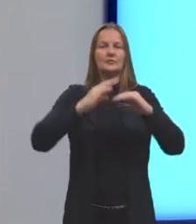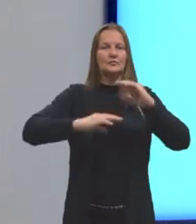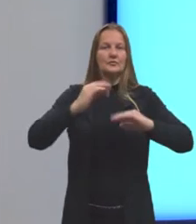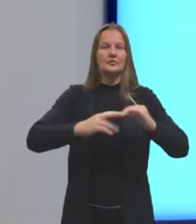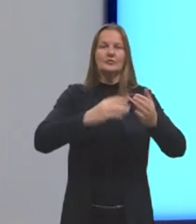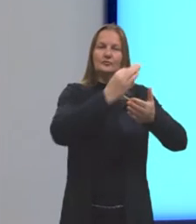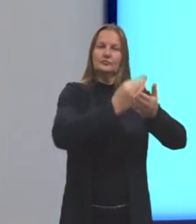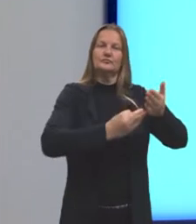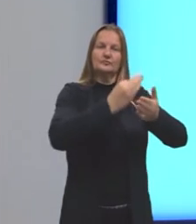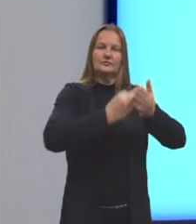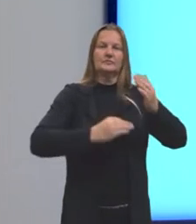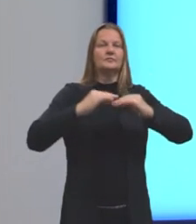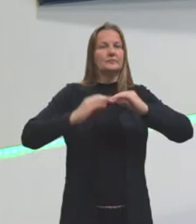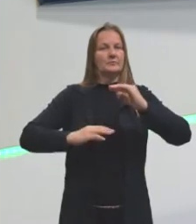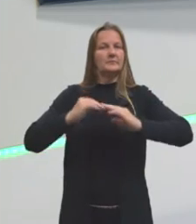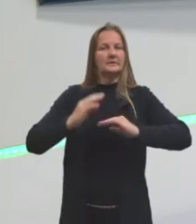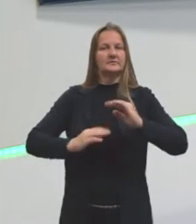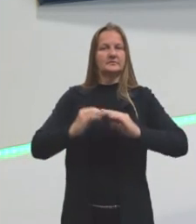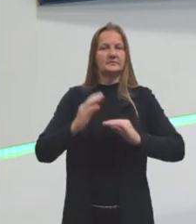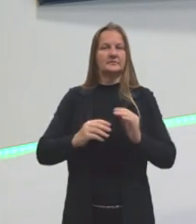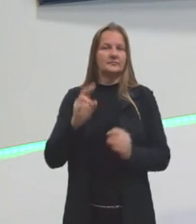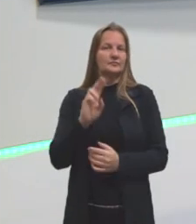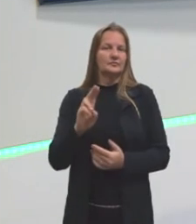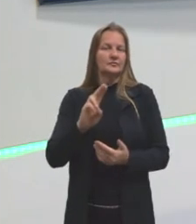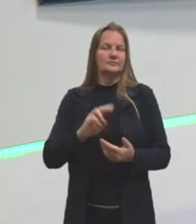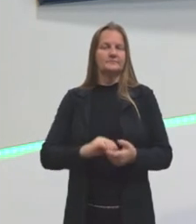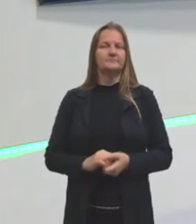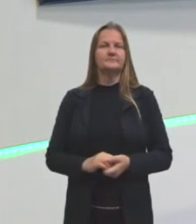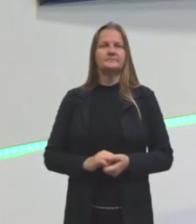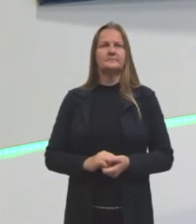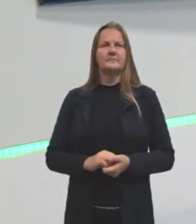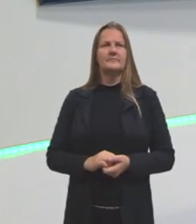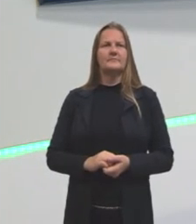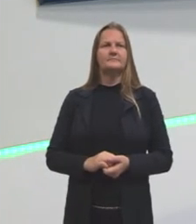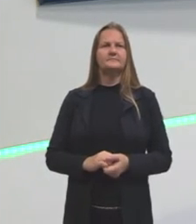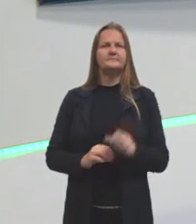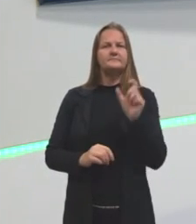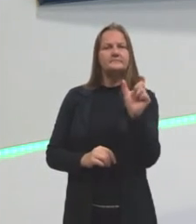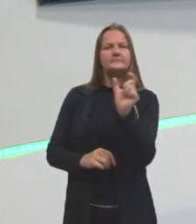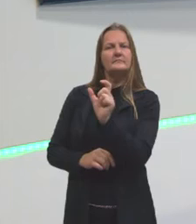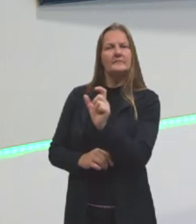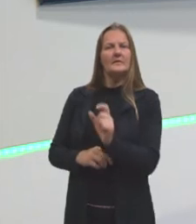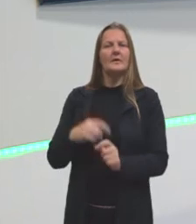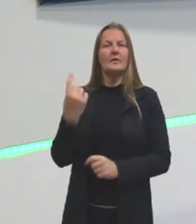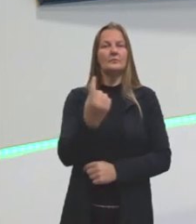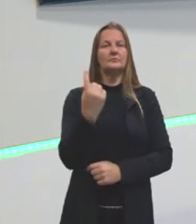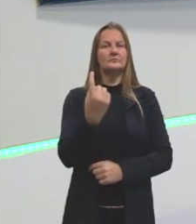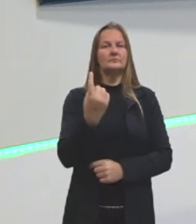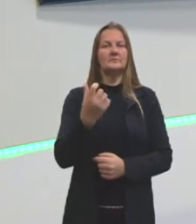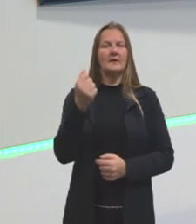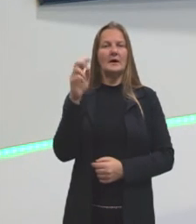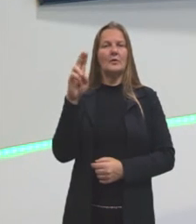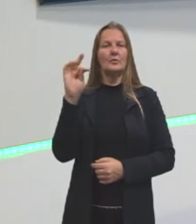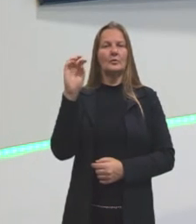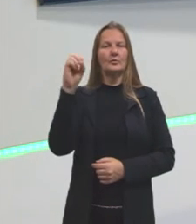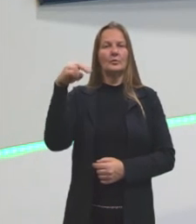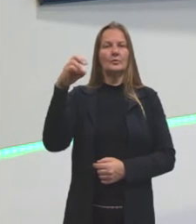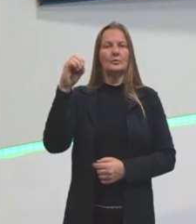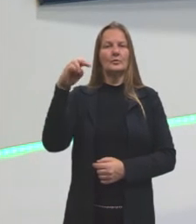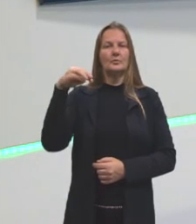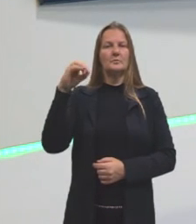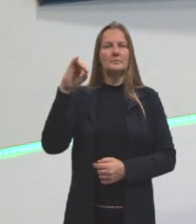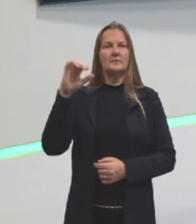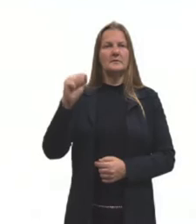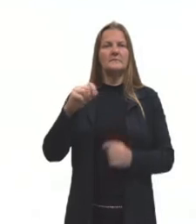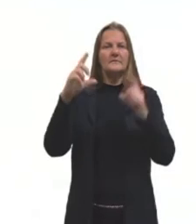em prática. E essa autonomia vai fazer o quê? É como se a gente tivesse... Eu coloquei essa